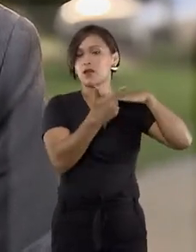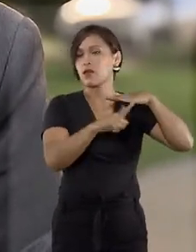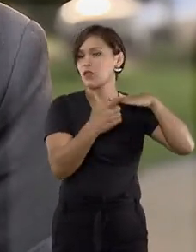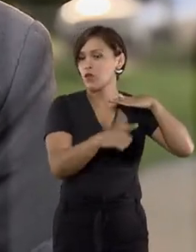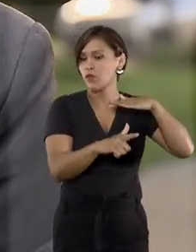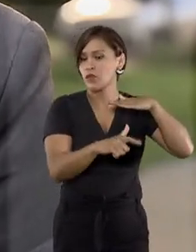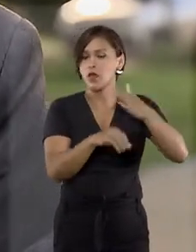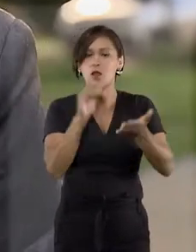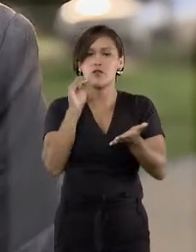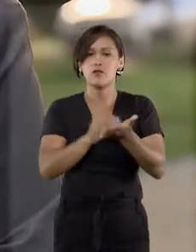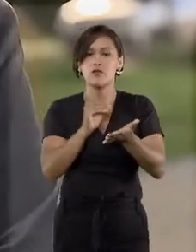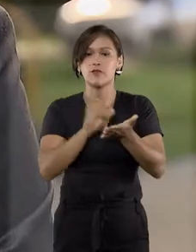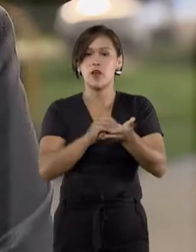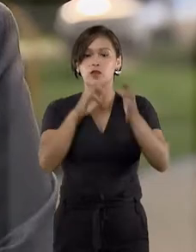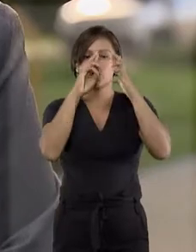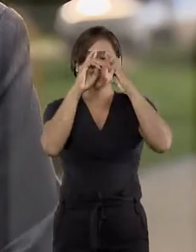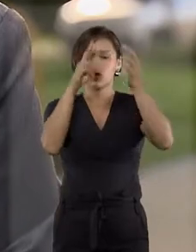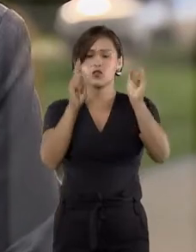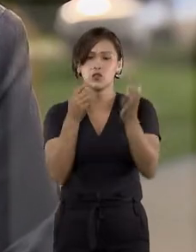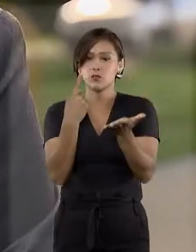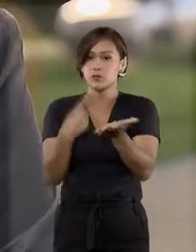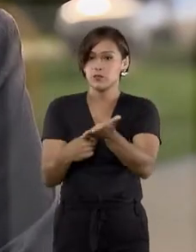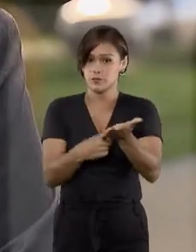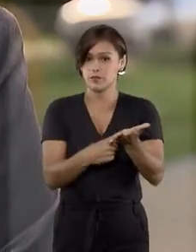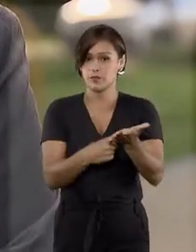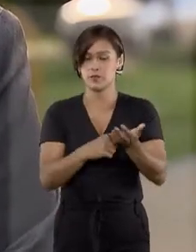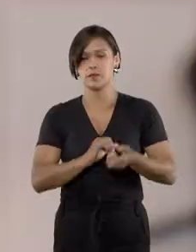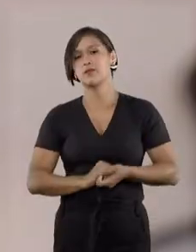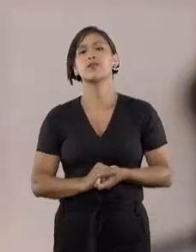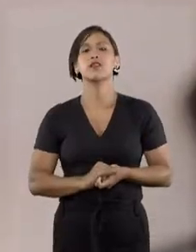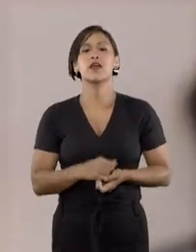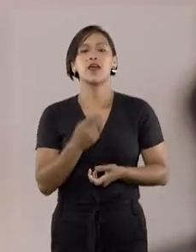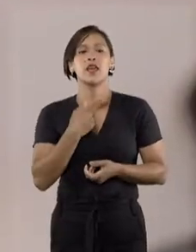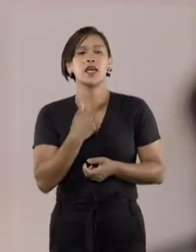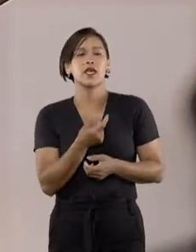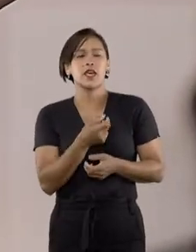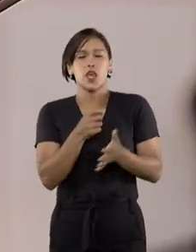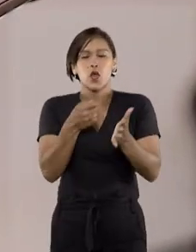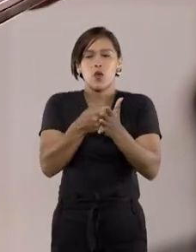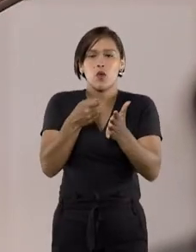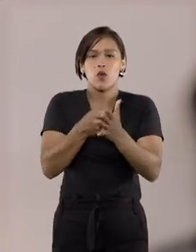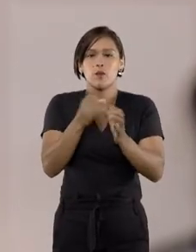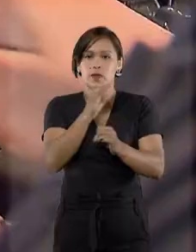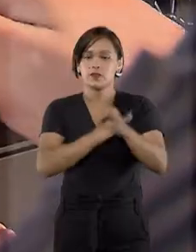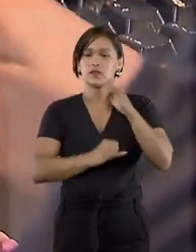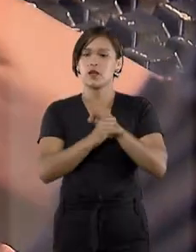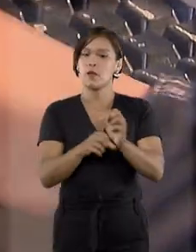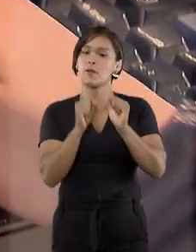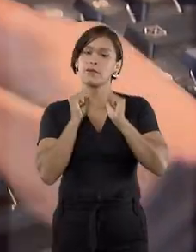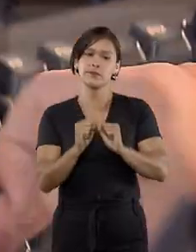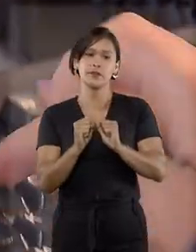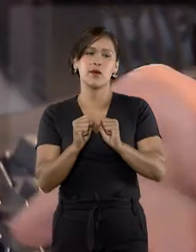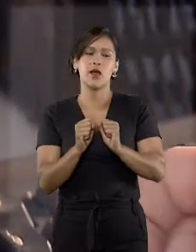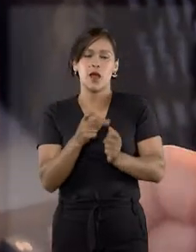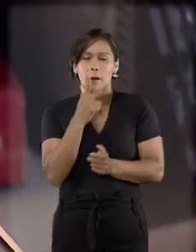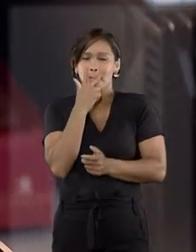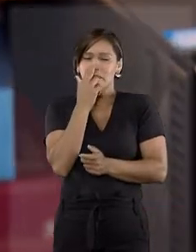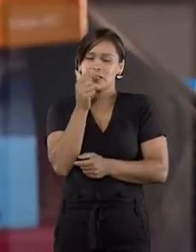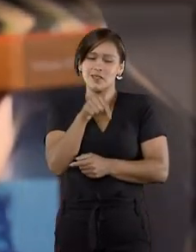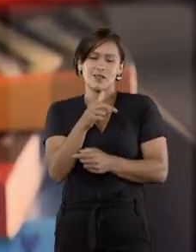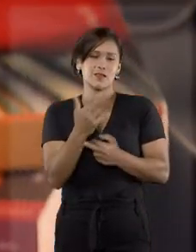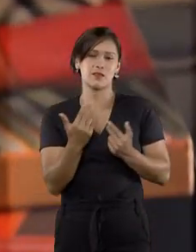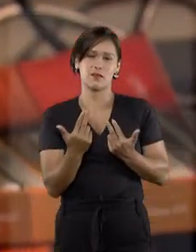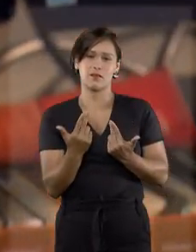exista ou que não cumpriu, ainda que exista, não tenha cumprido sua obrigação. Quem costuma comprar pela internet pode passar por situações